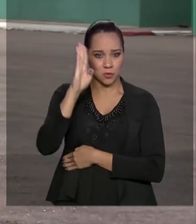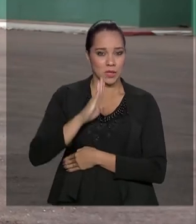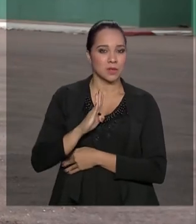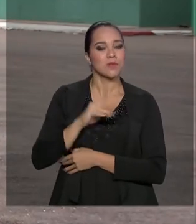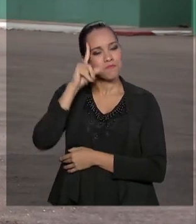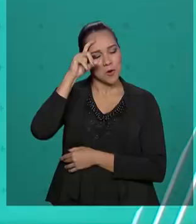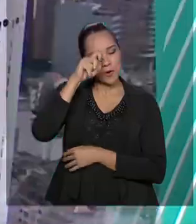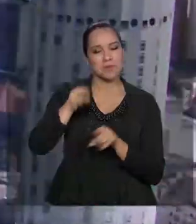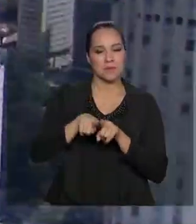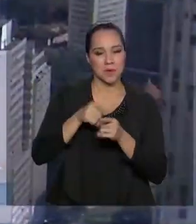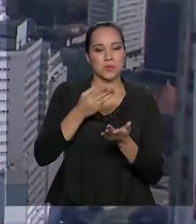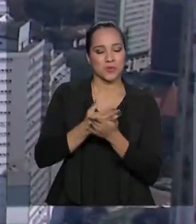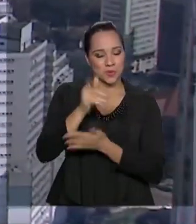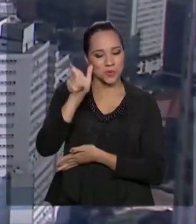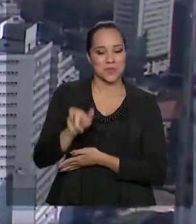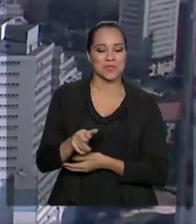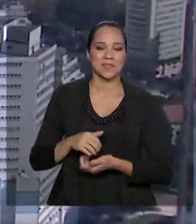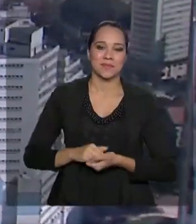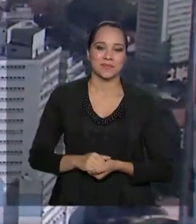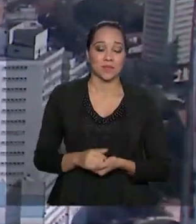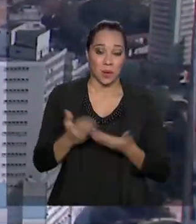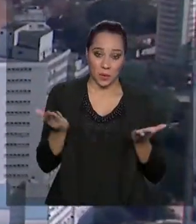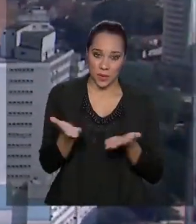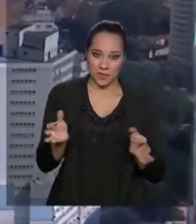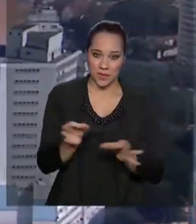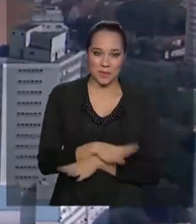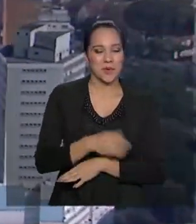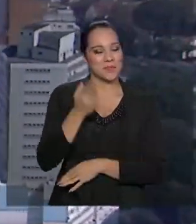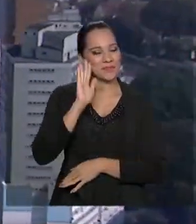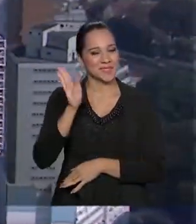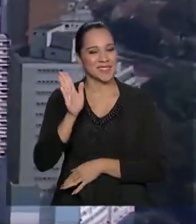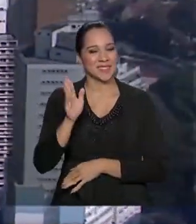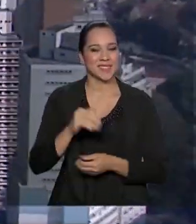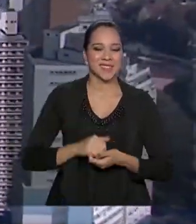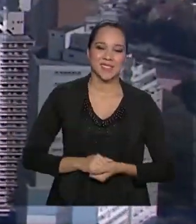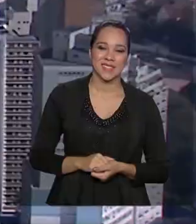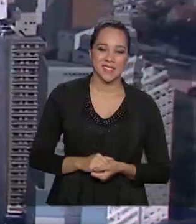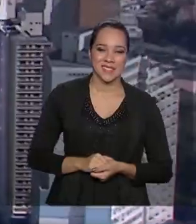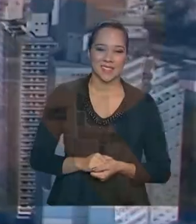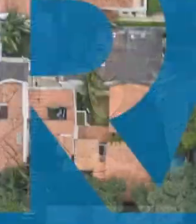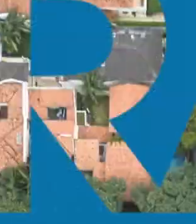aluno da escola. A gente fica por aqui. Até a próxima edição.